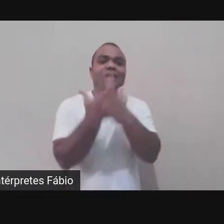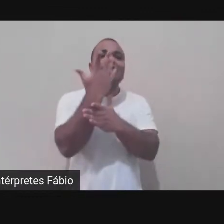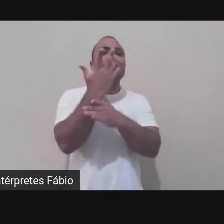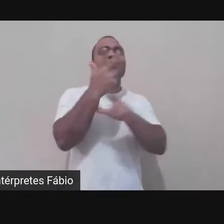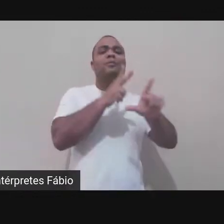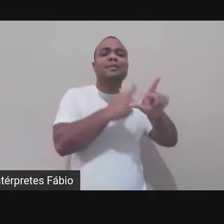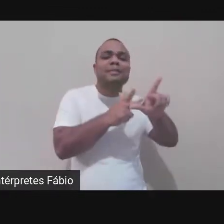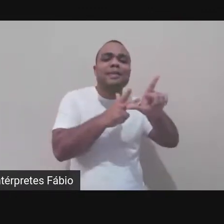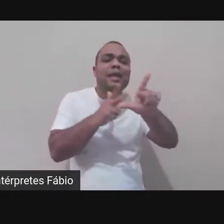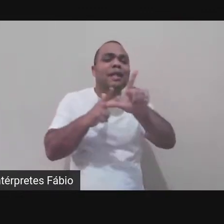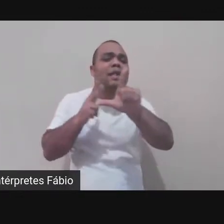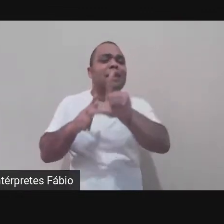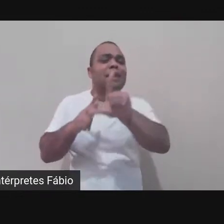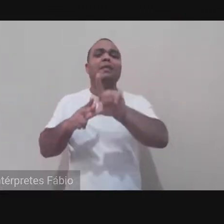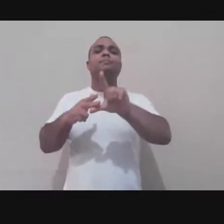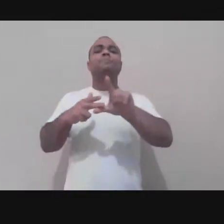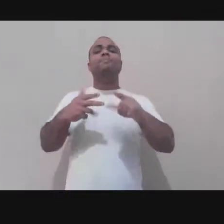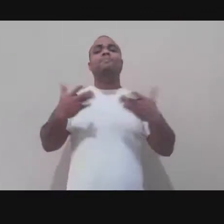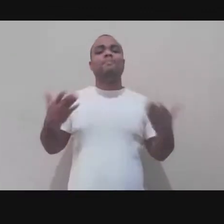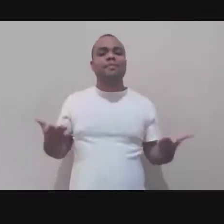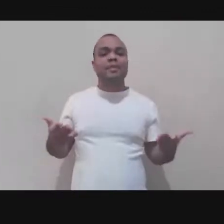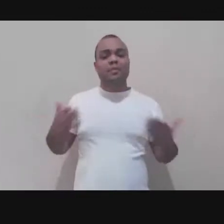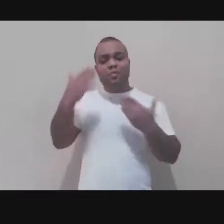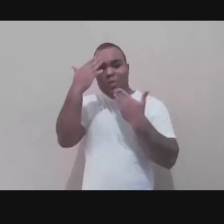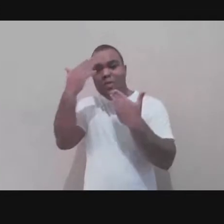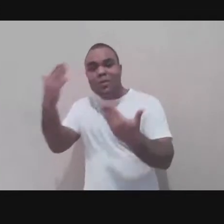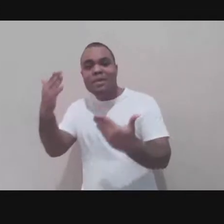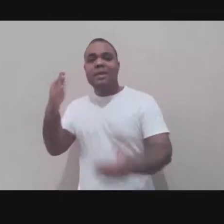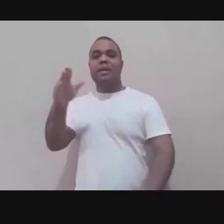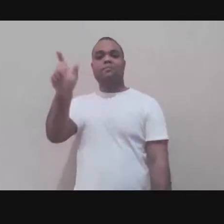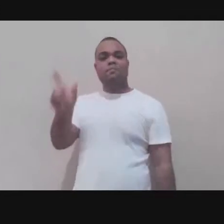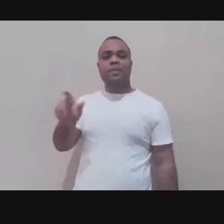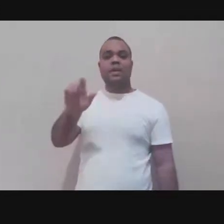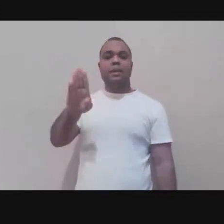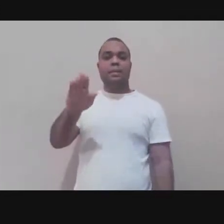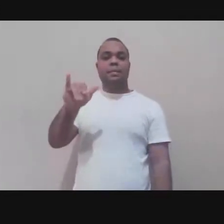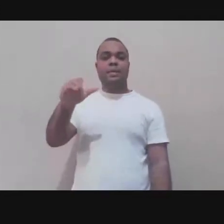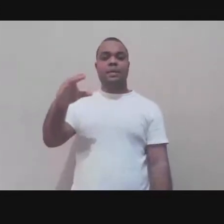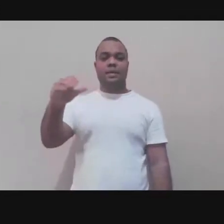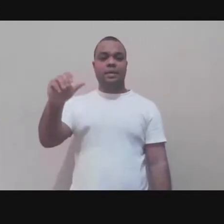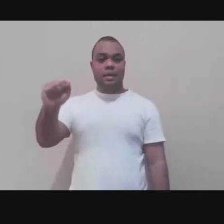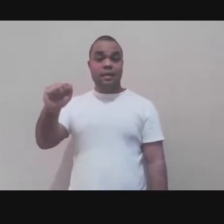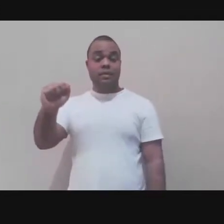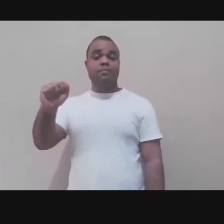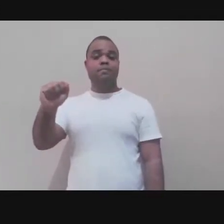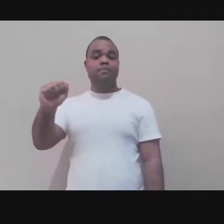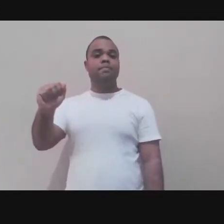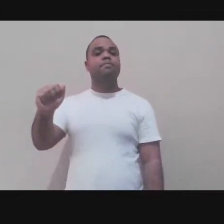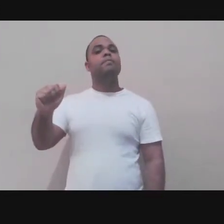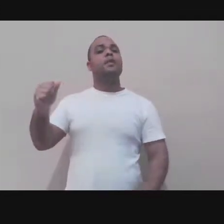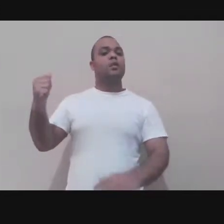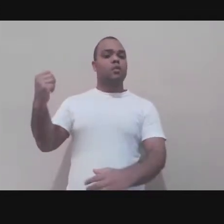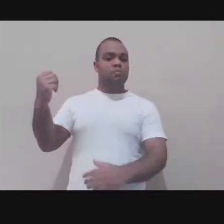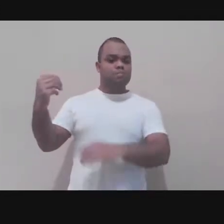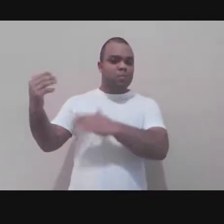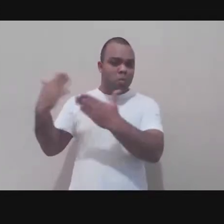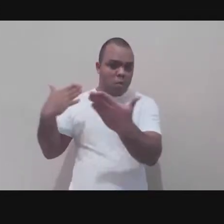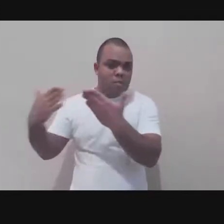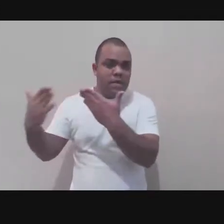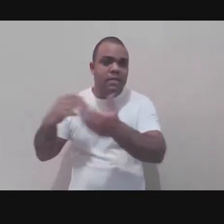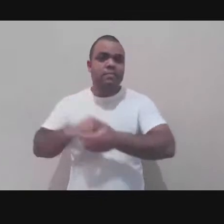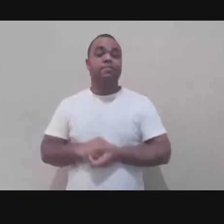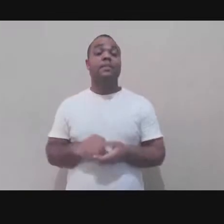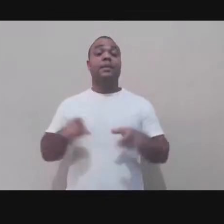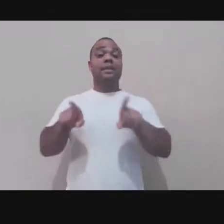quero deixar aqui o meu muito obrigado para a Bianca Nascimento, que fez os contatos comigo inicialmente, a moderadora da mesa maravilhosa,